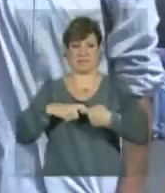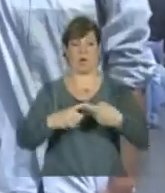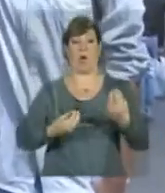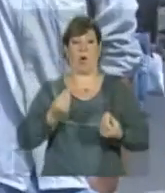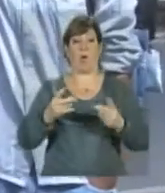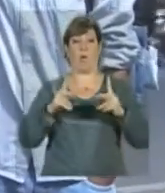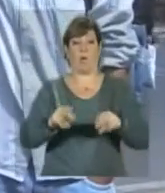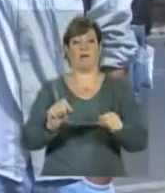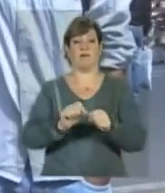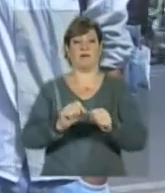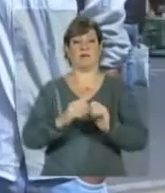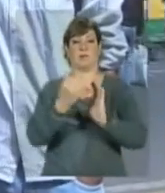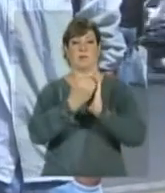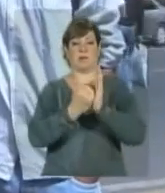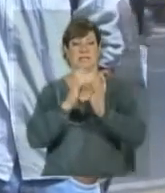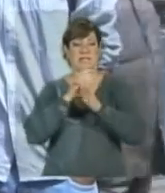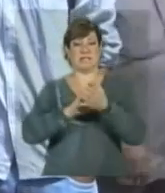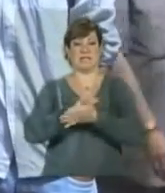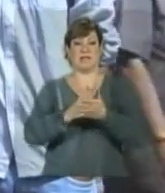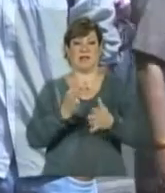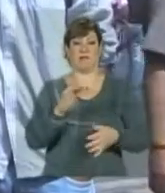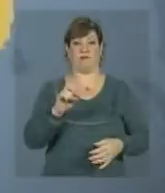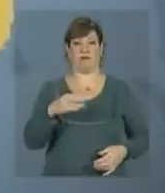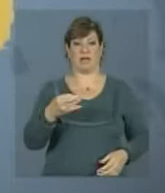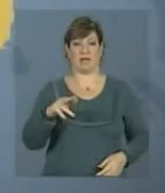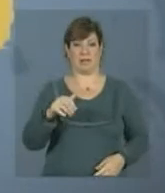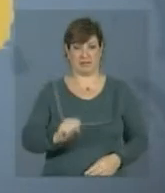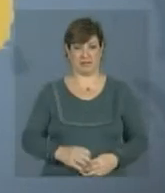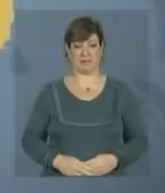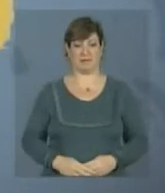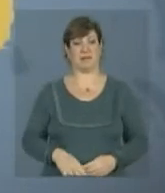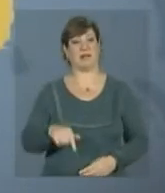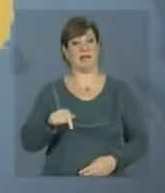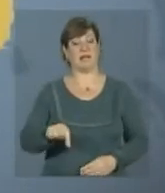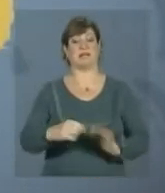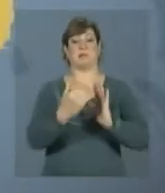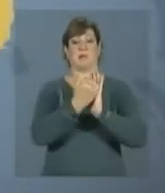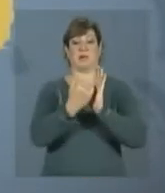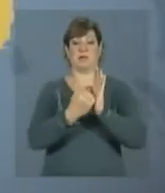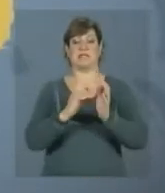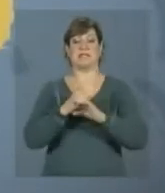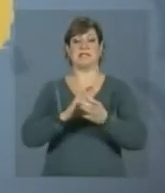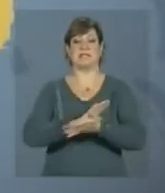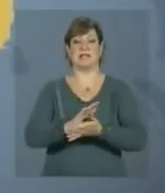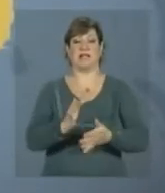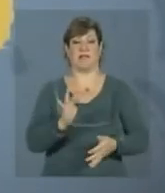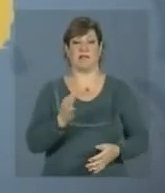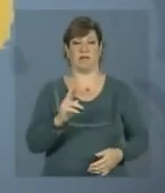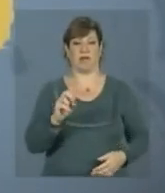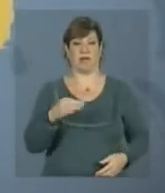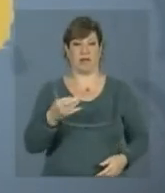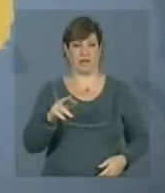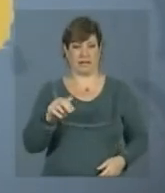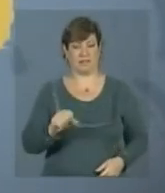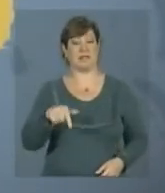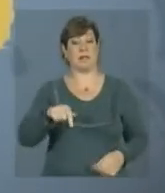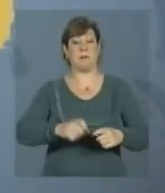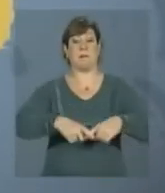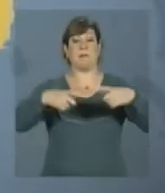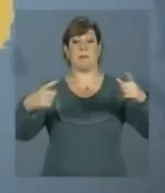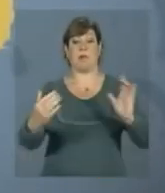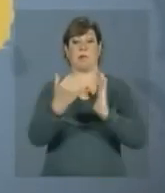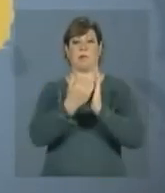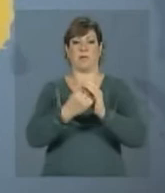será feita com o programa Ciências Sem Fronteiras. Esse programa, o Ciências Sem Fronteiras, é o maior programa de